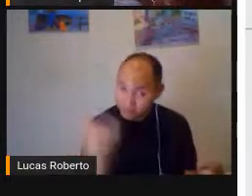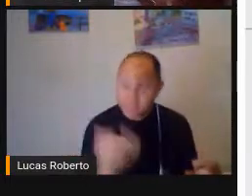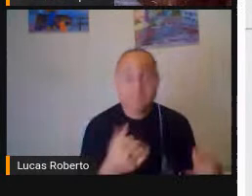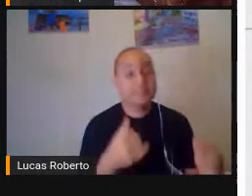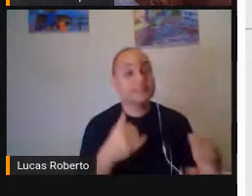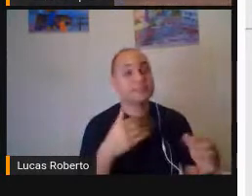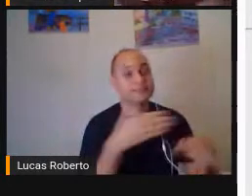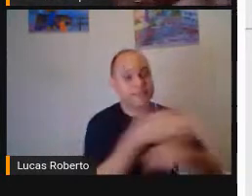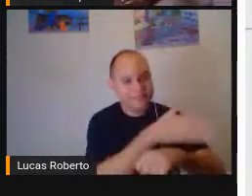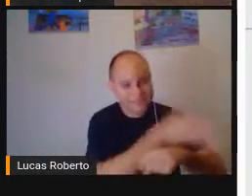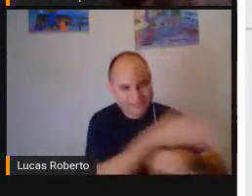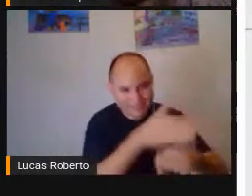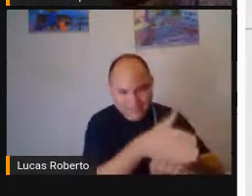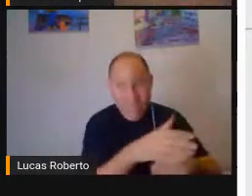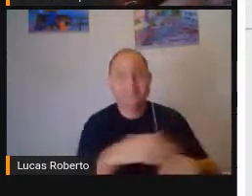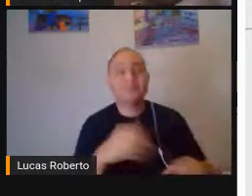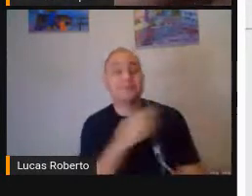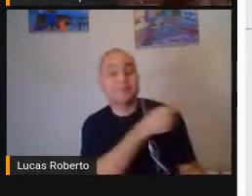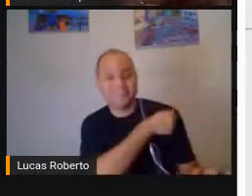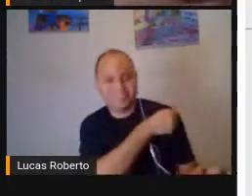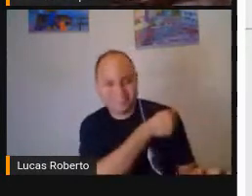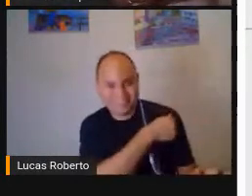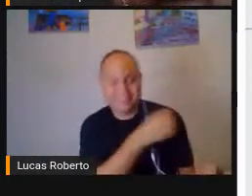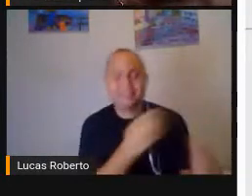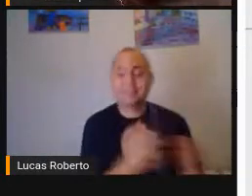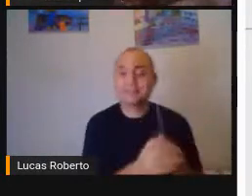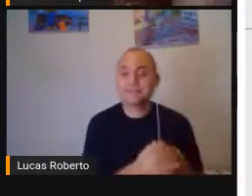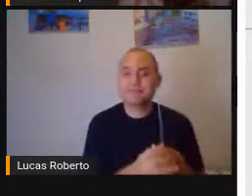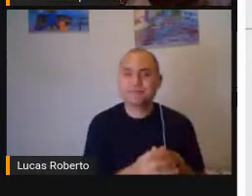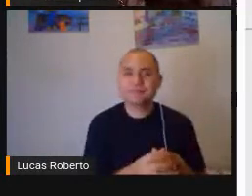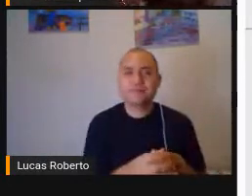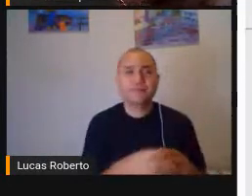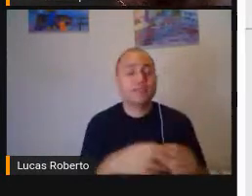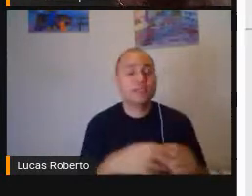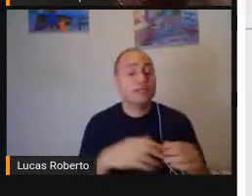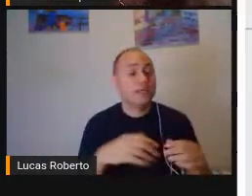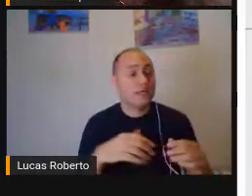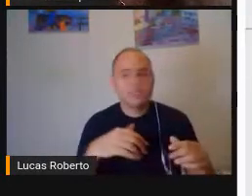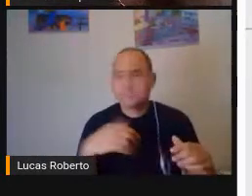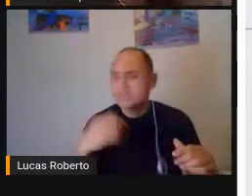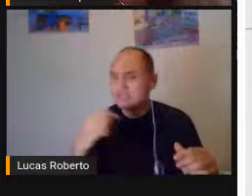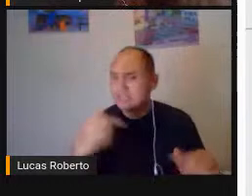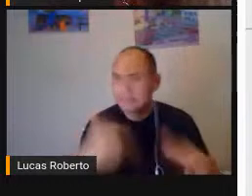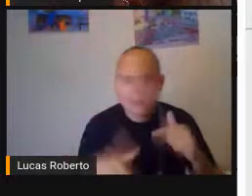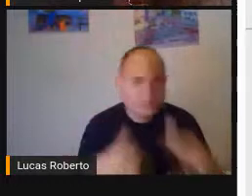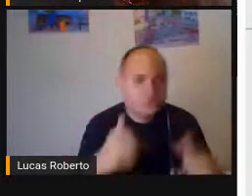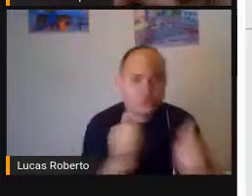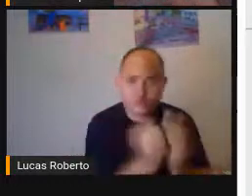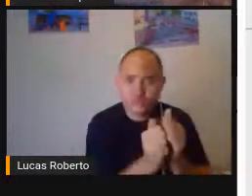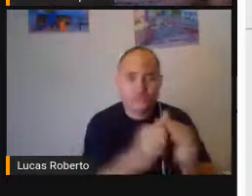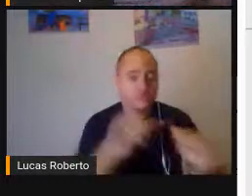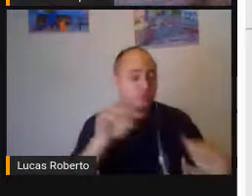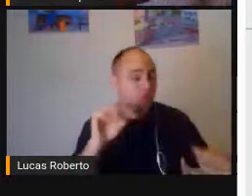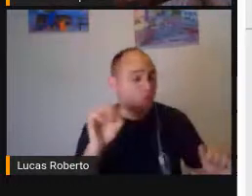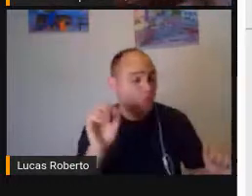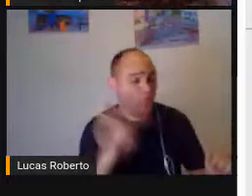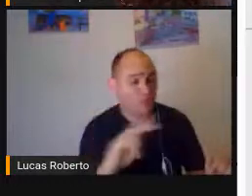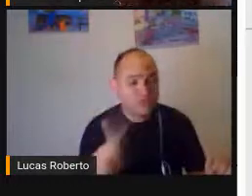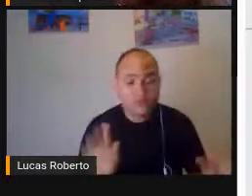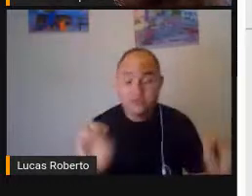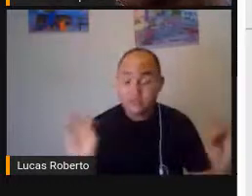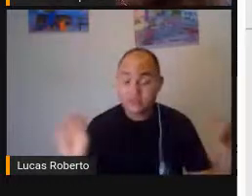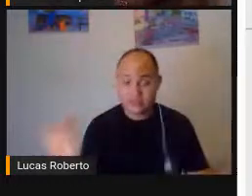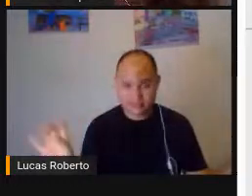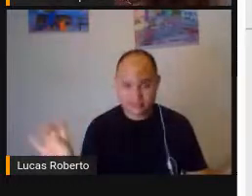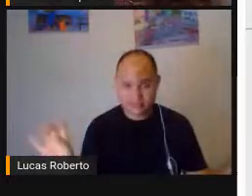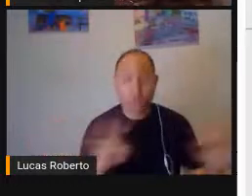Regular Sendo mediadas E trabalhadas Com o professor Da educação especial Para isso O laboratório De informática